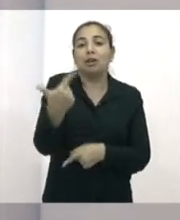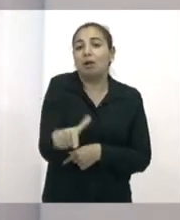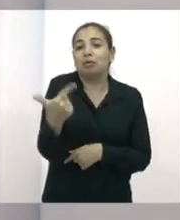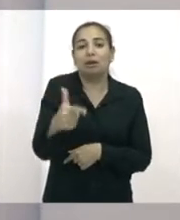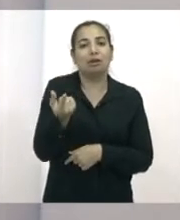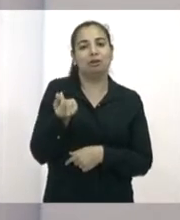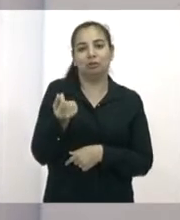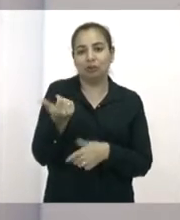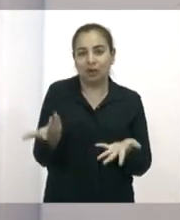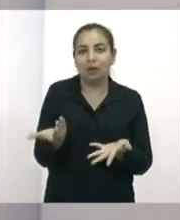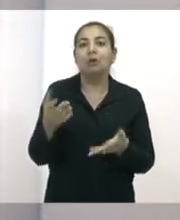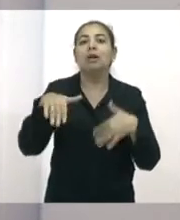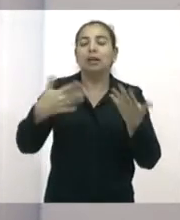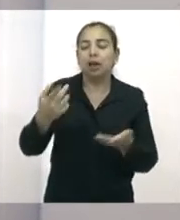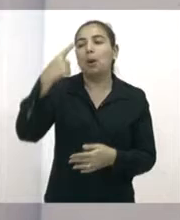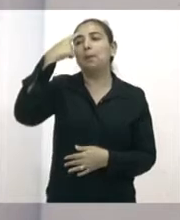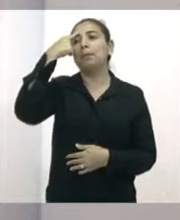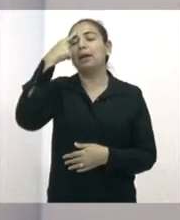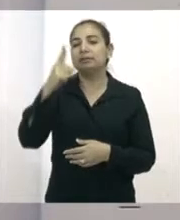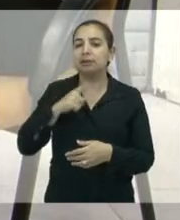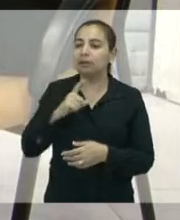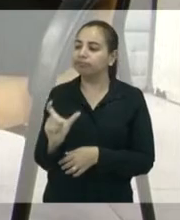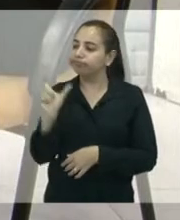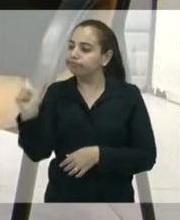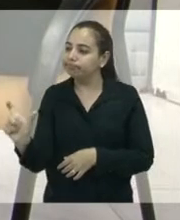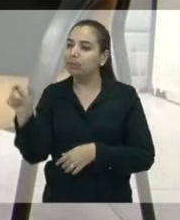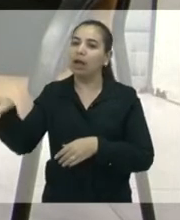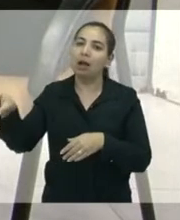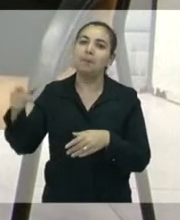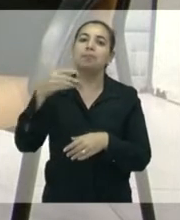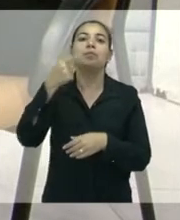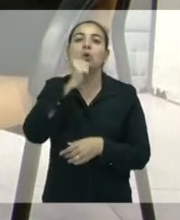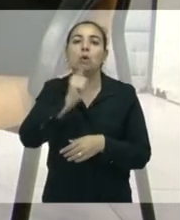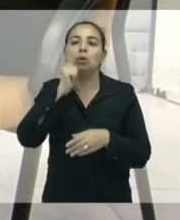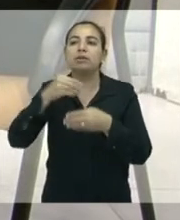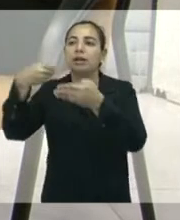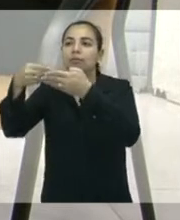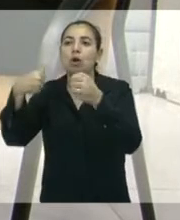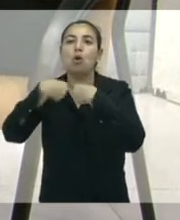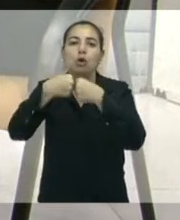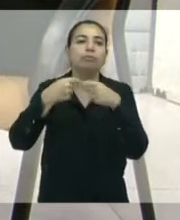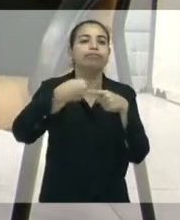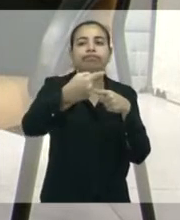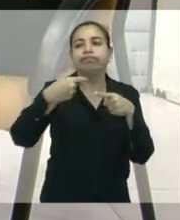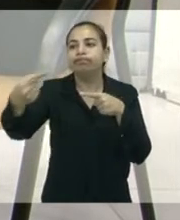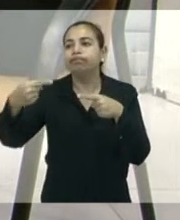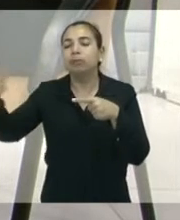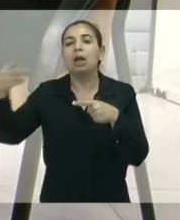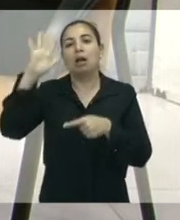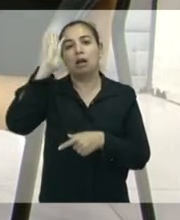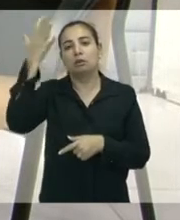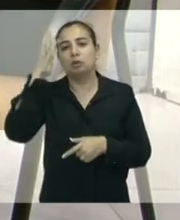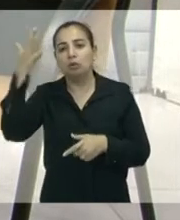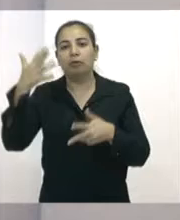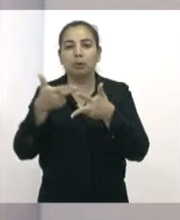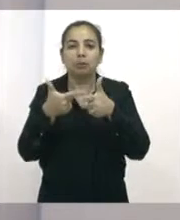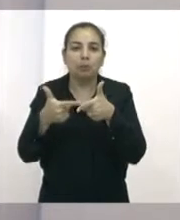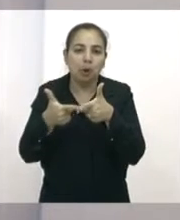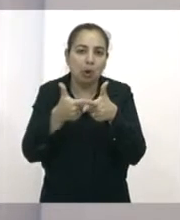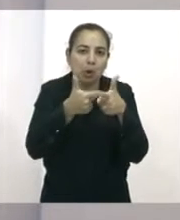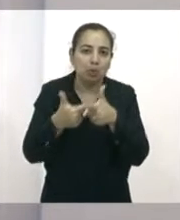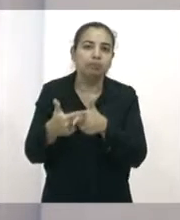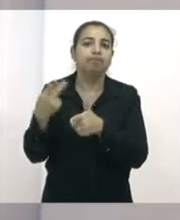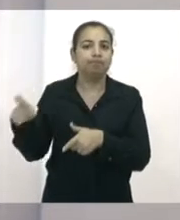os seus direitos, né, entre várias outras iniciativas, para a prefeitura criar um programa de combate ao assédio, para criar